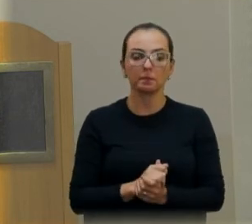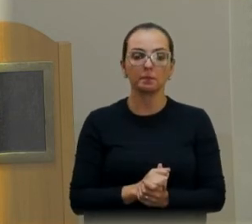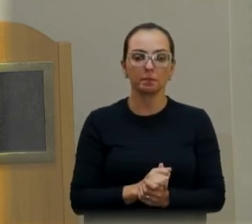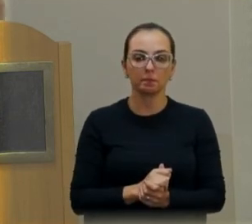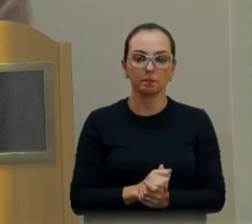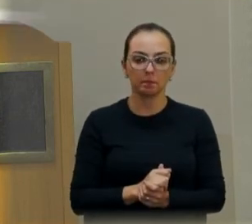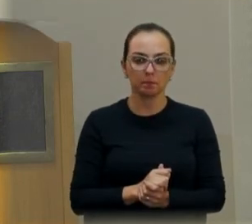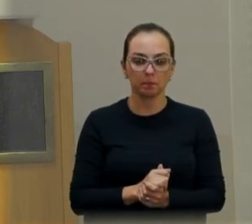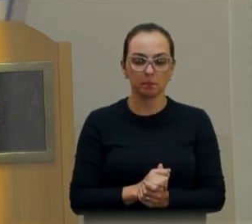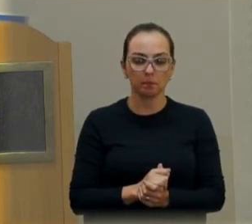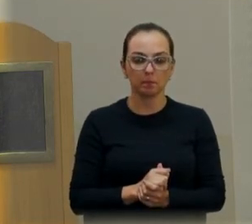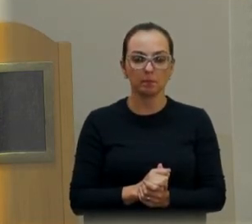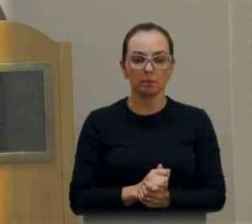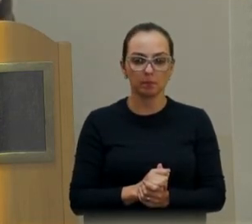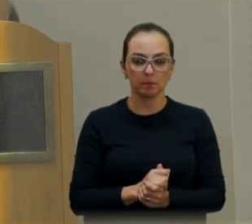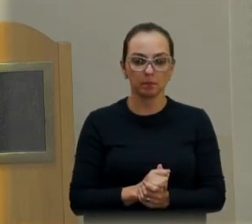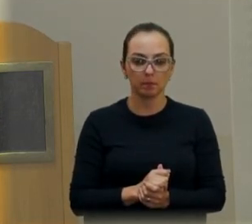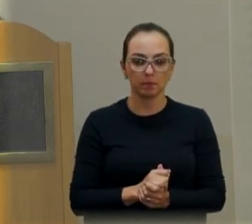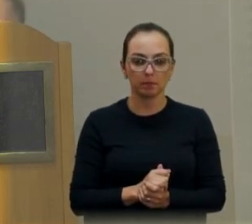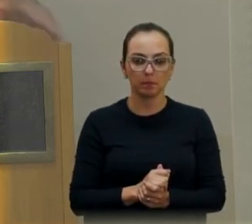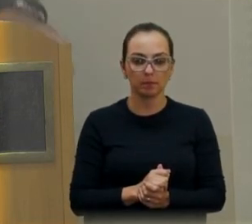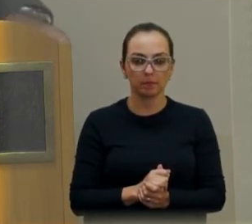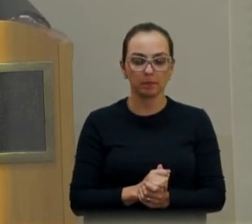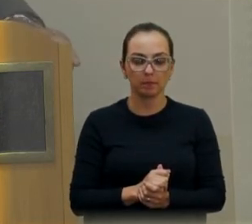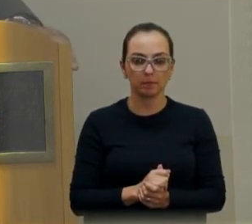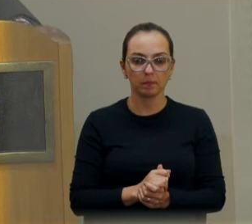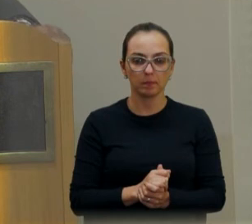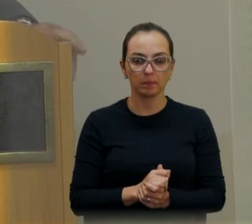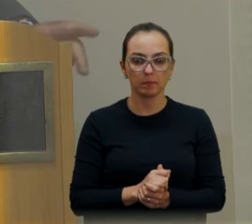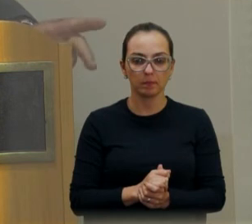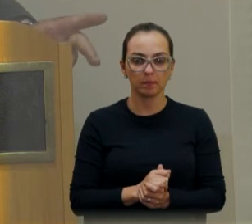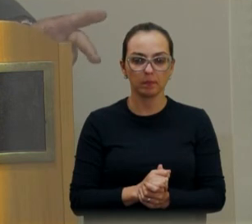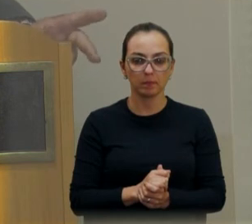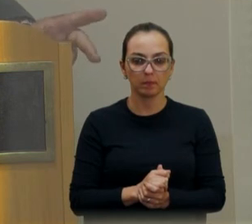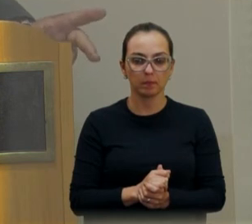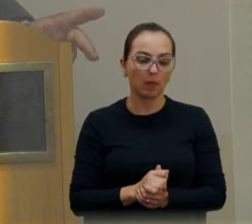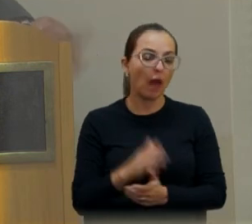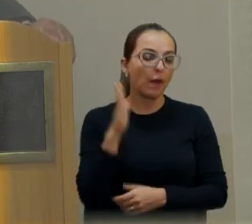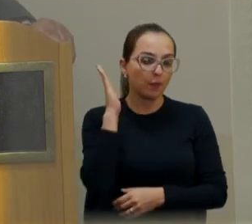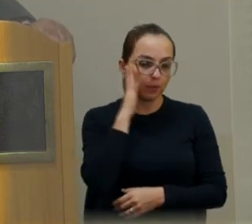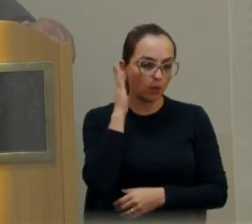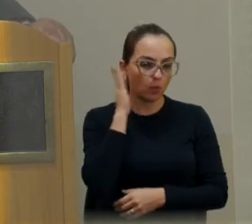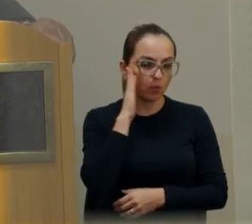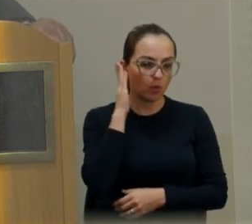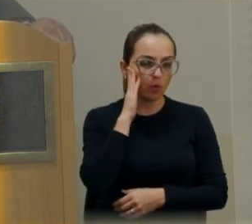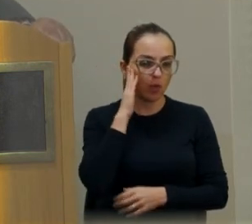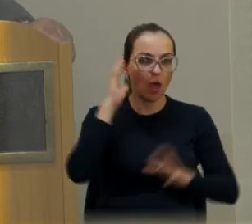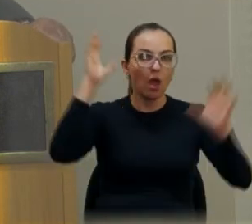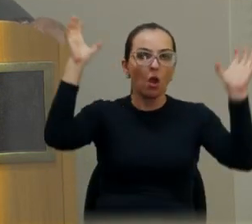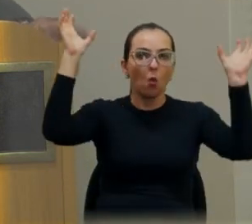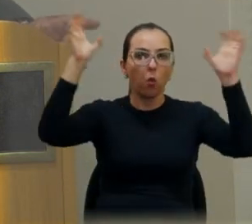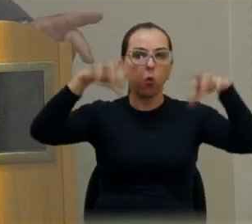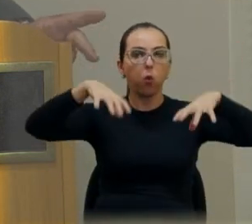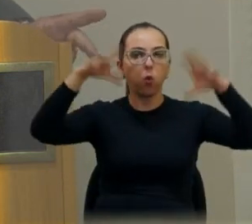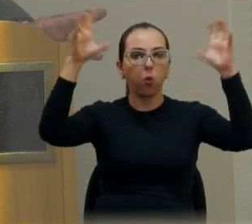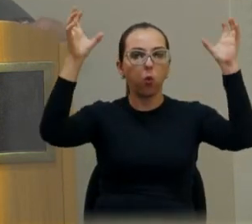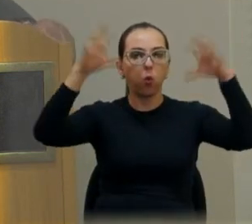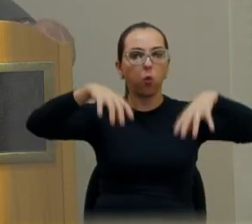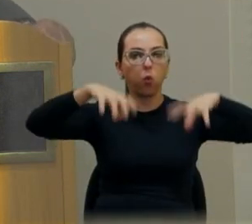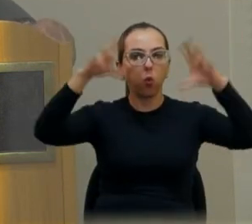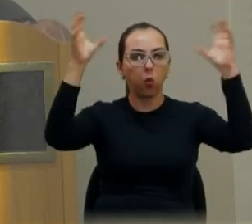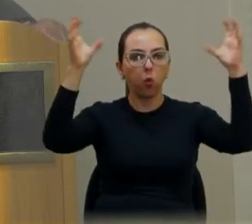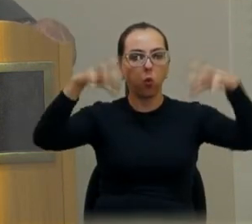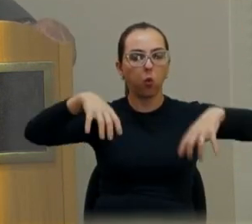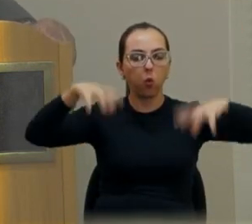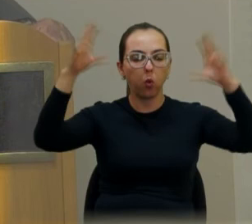difícil. Nós também, eu sei que a chuva está muito... Não para